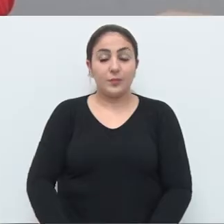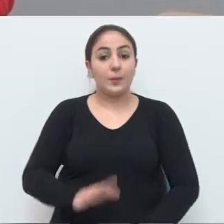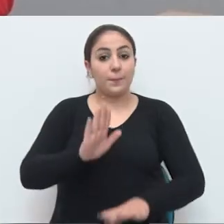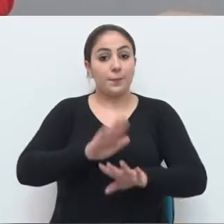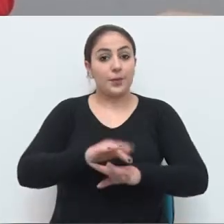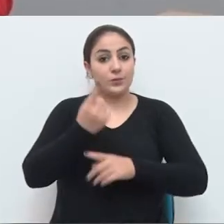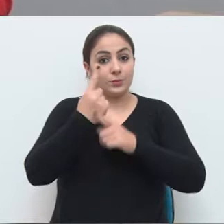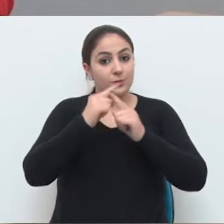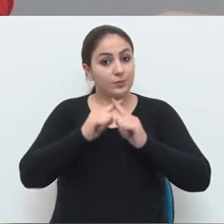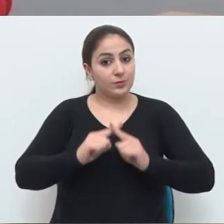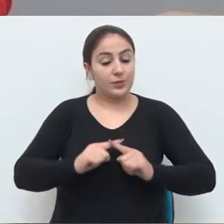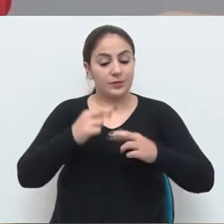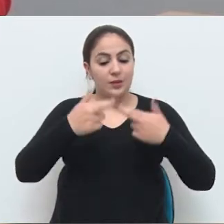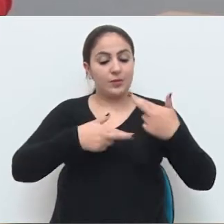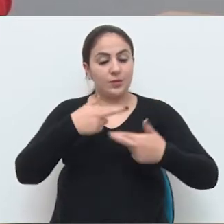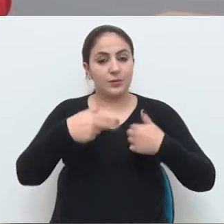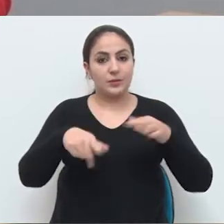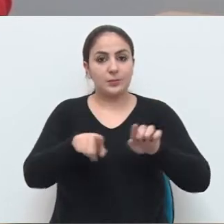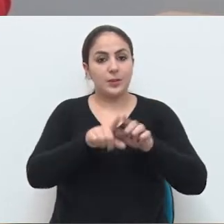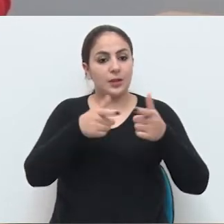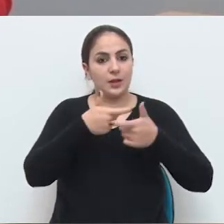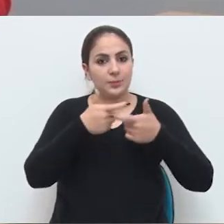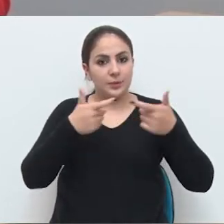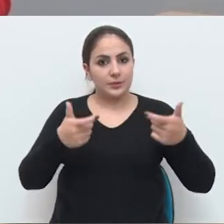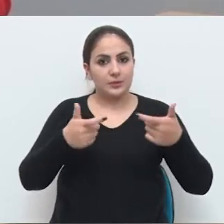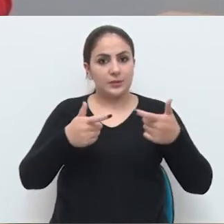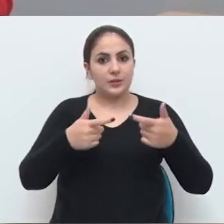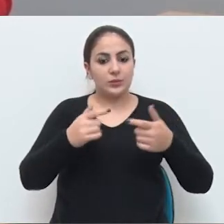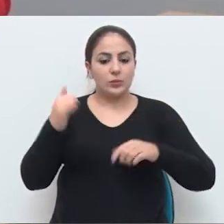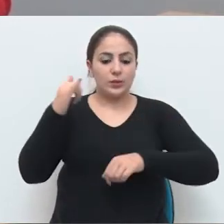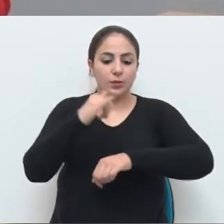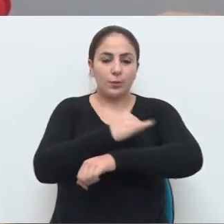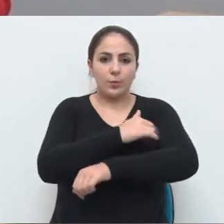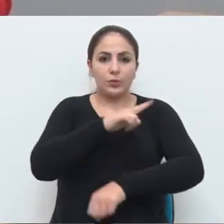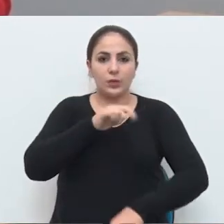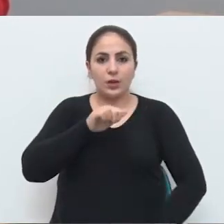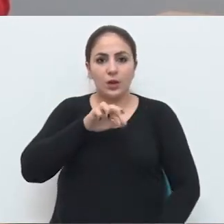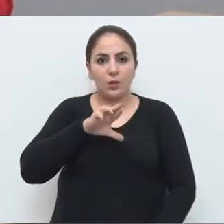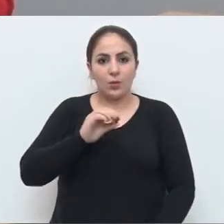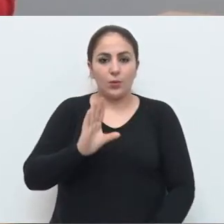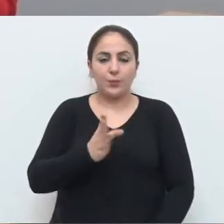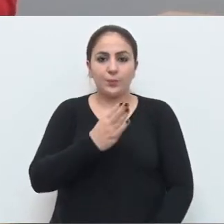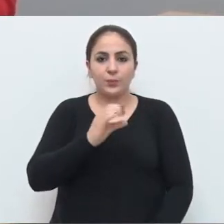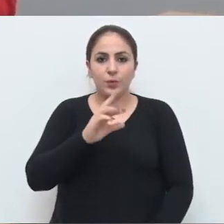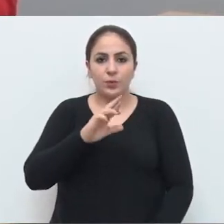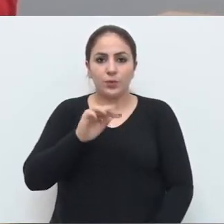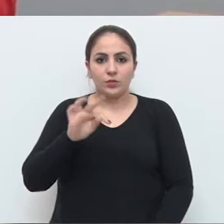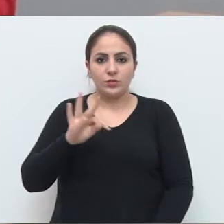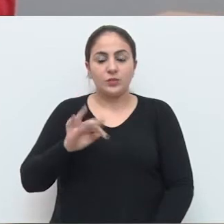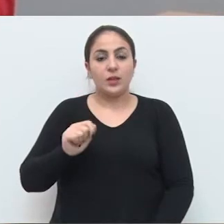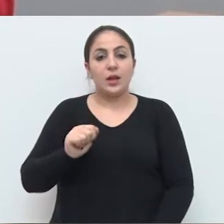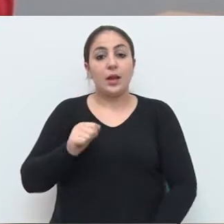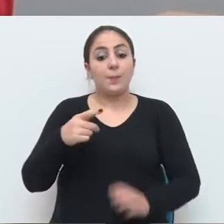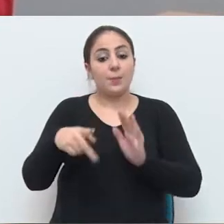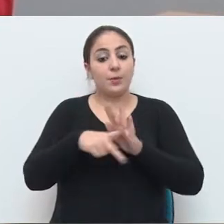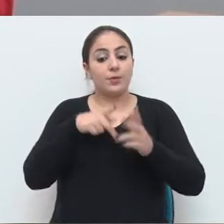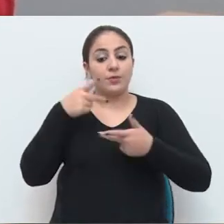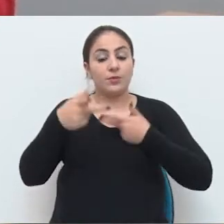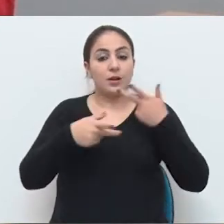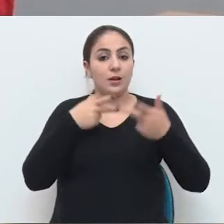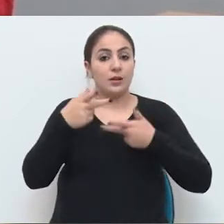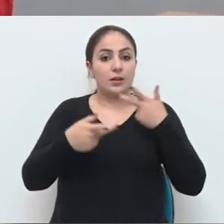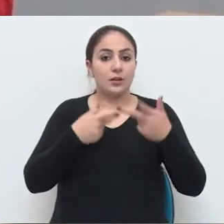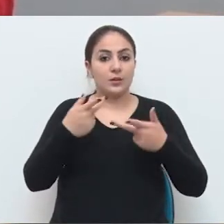Mais uma vez, a reforma e a ampliação do aeroporto Lauro Cortes pautou o pronunciamento do vereador Paulo Negli.